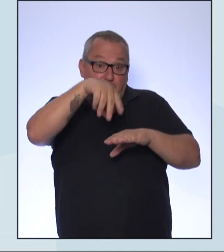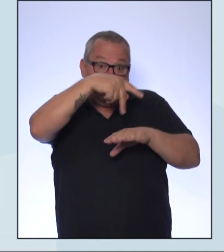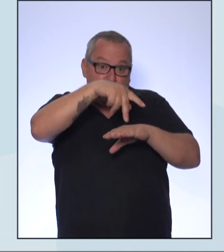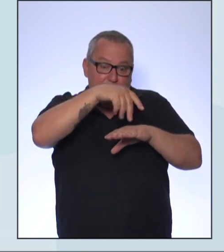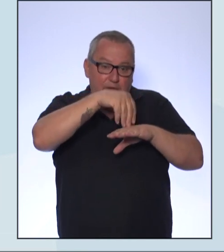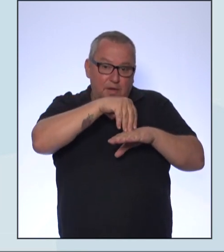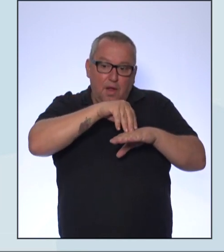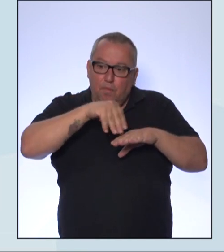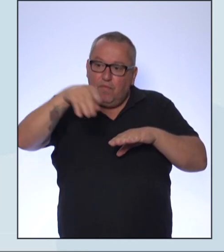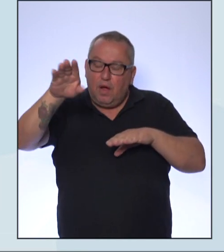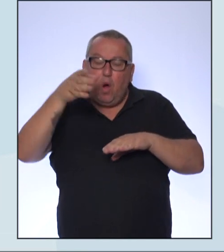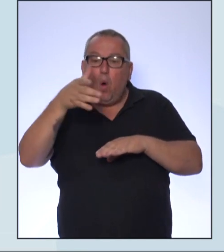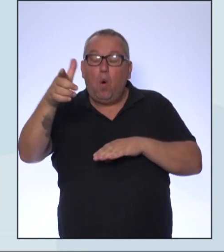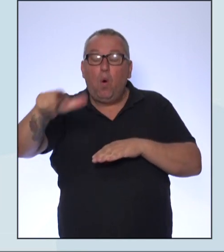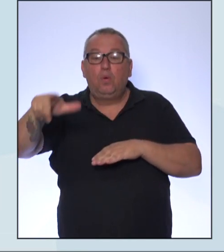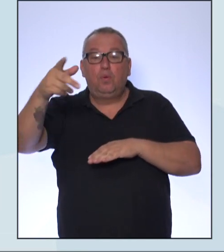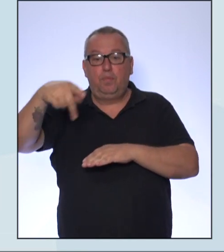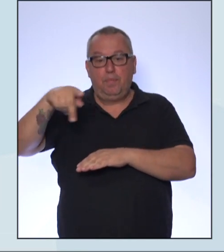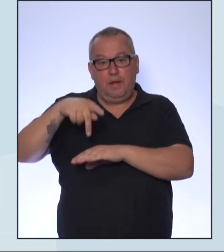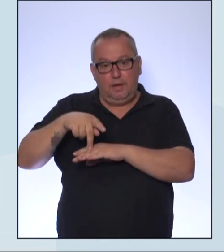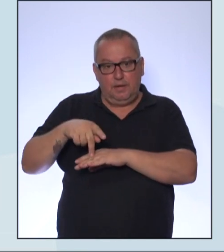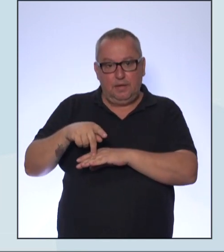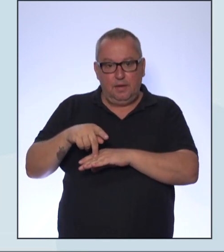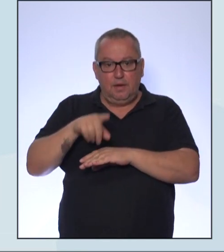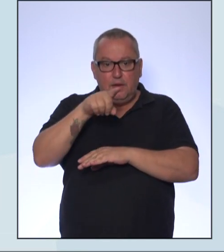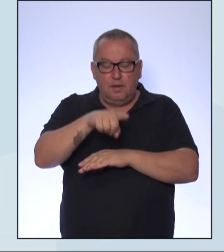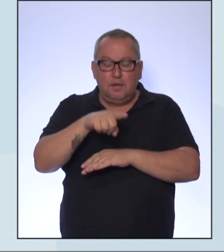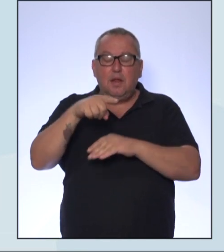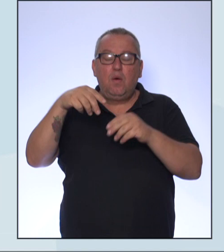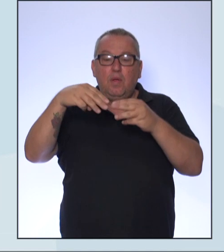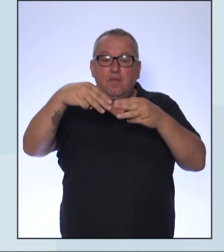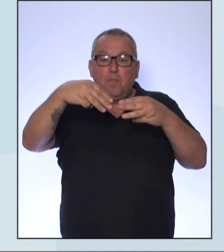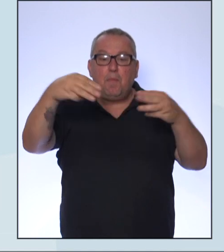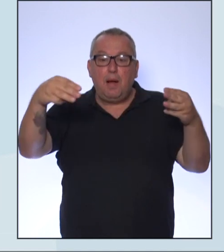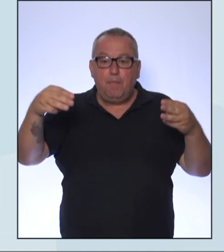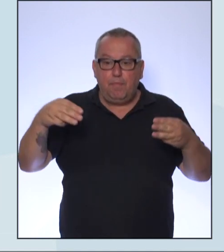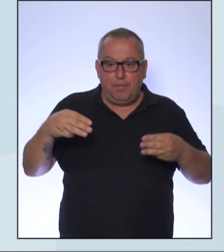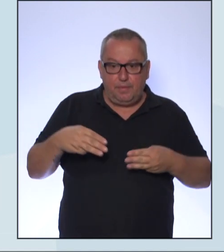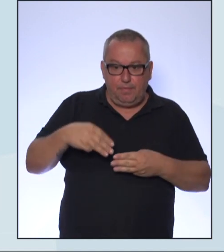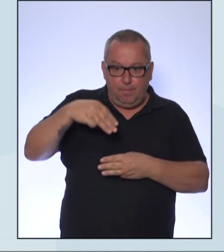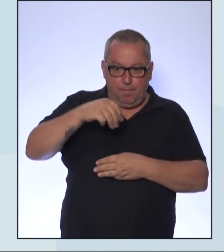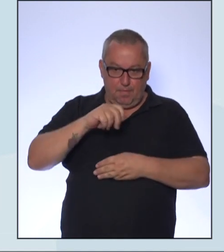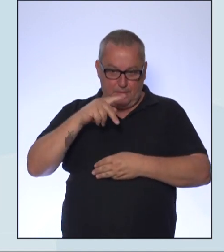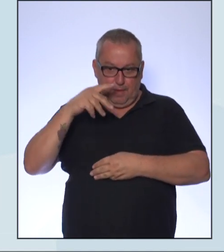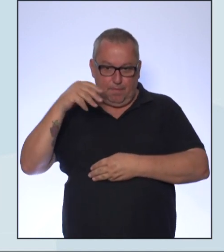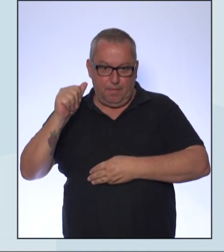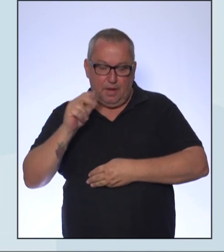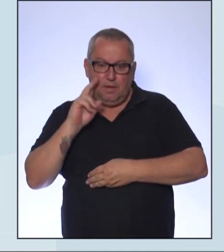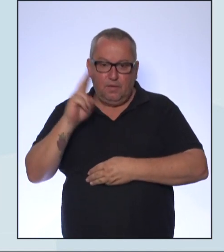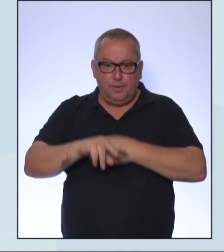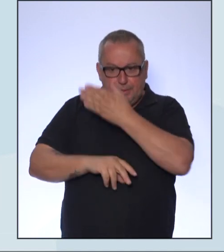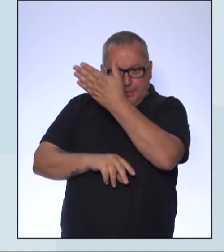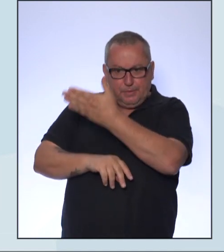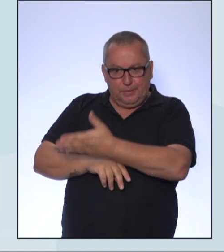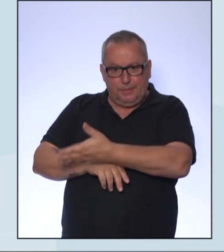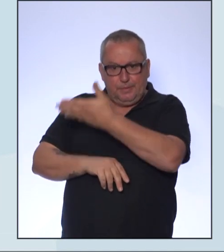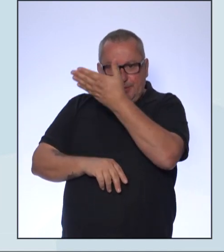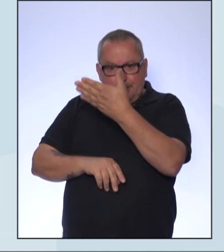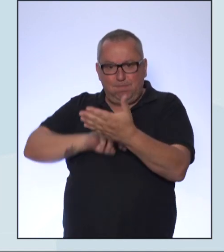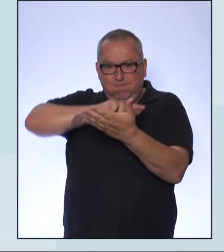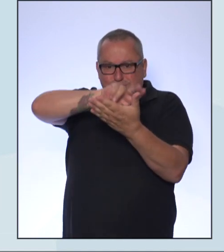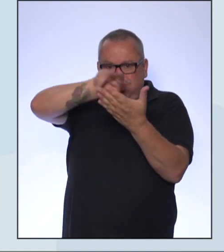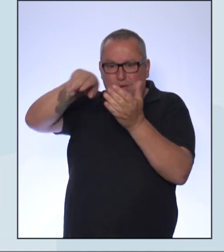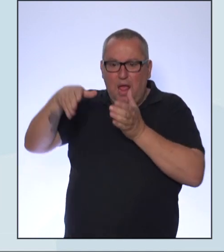Esse mapa, ele é uma das formas de representar essas rotas. Na verdade, se a gente observar aí, nós temos várias